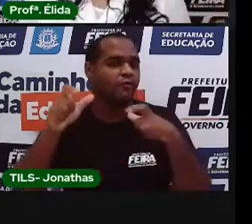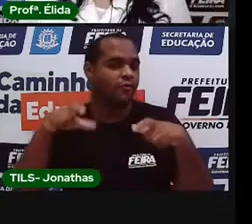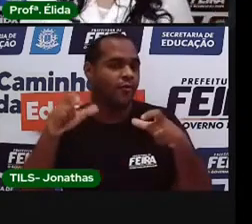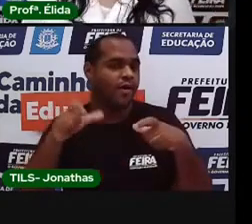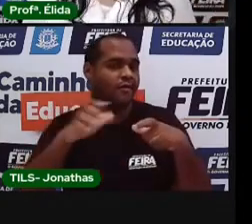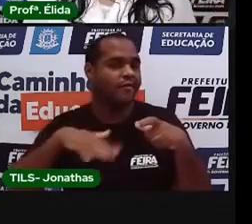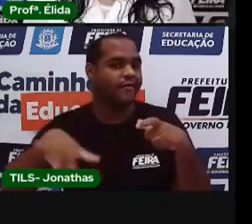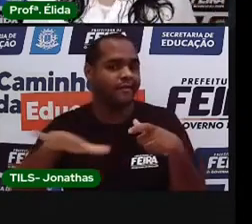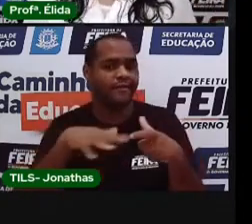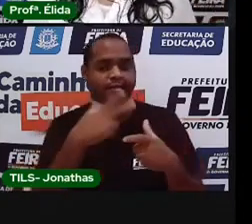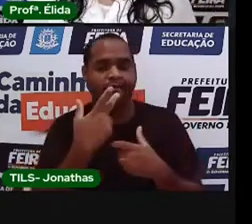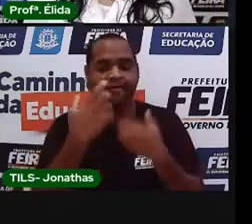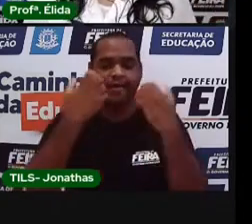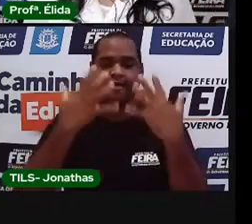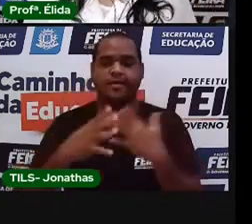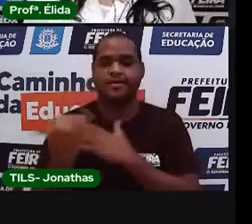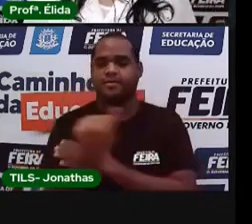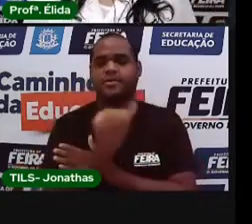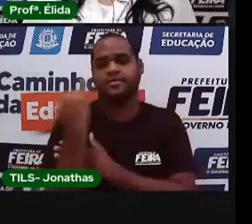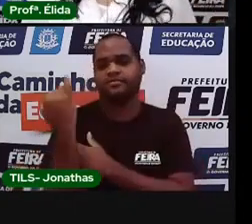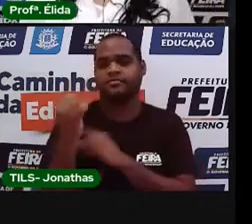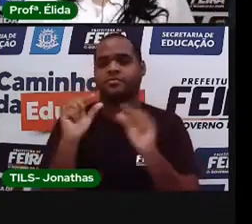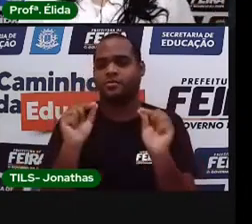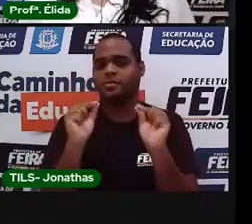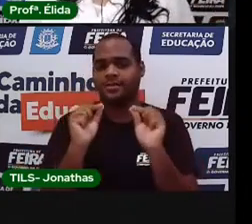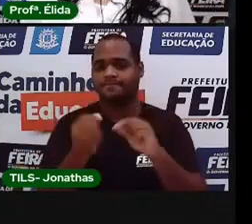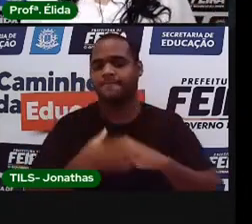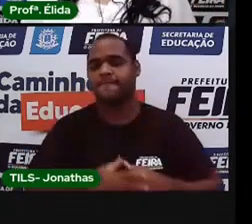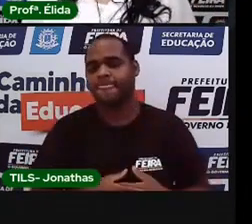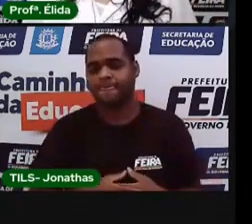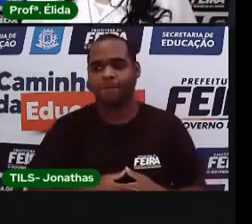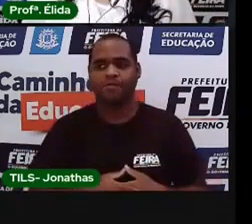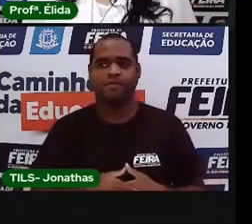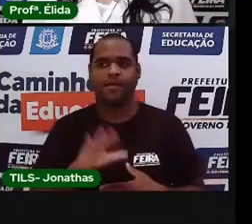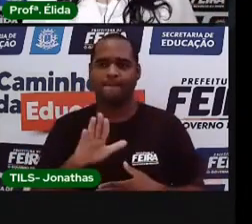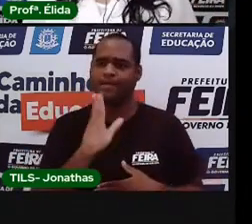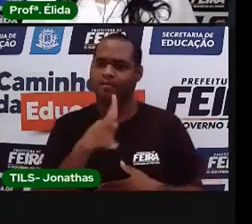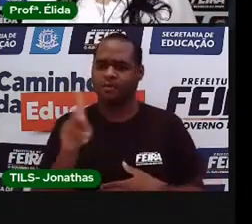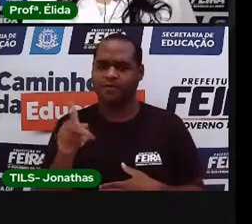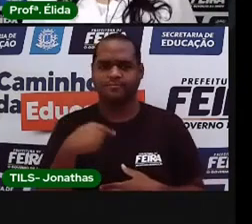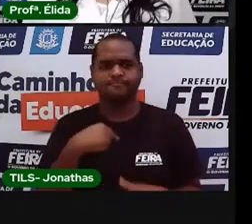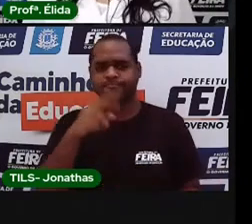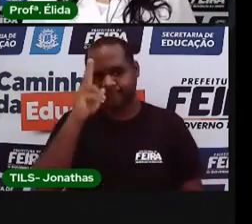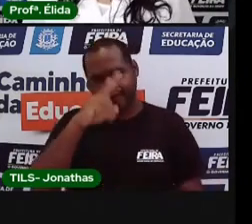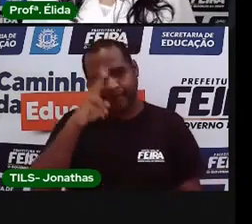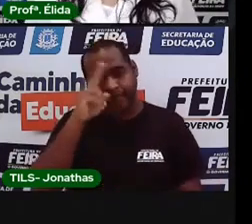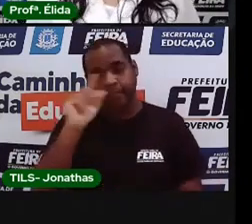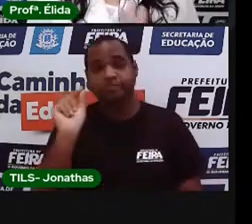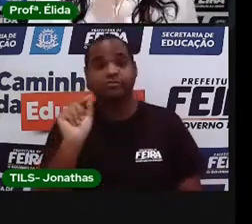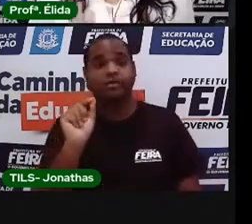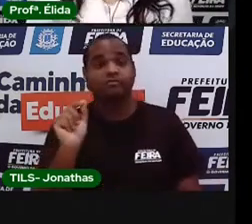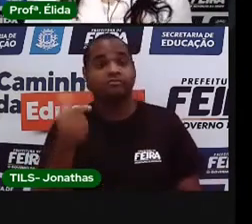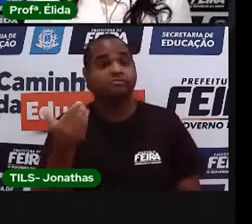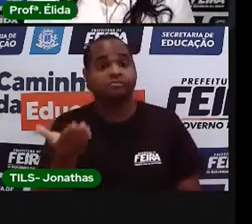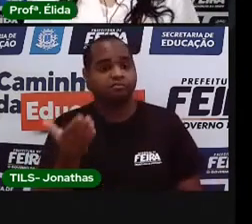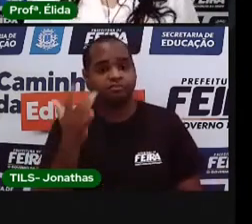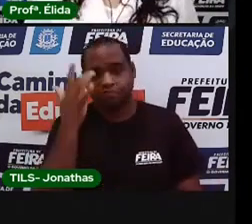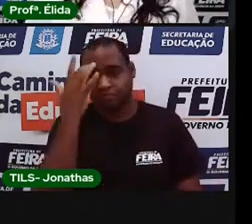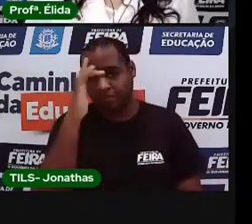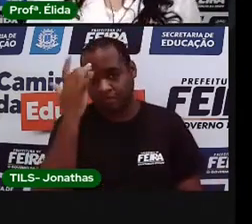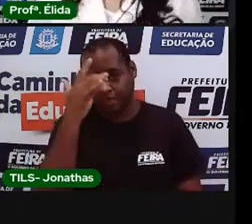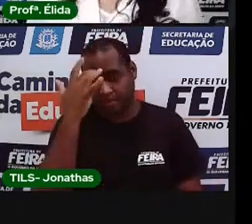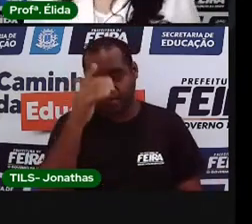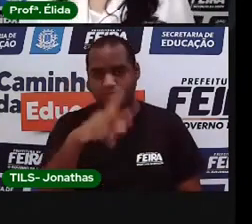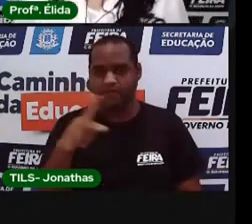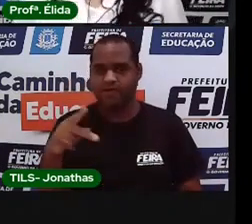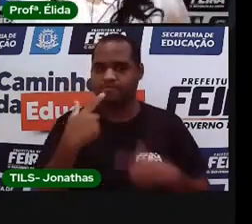local, se for necessário. Mas, pró, eu não lembro o que são essas coisas. A pró, ela